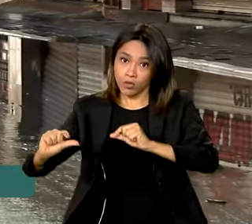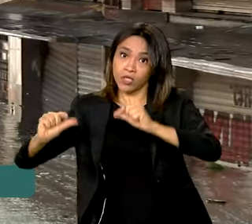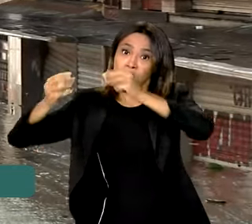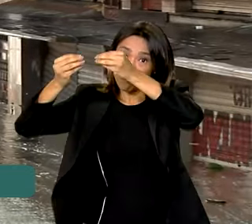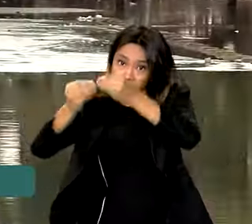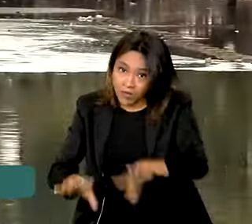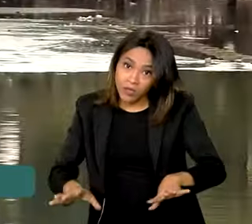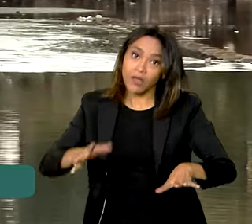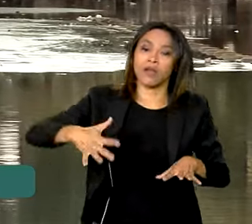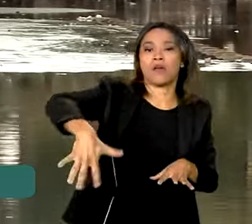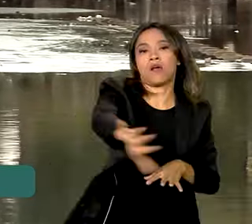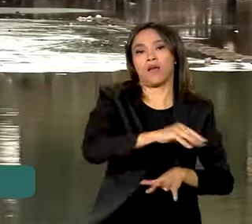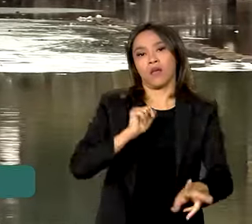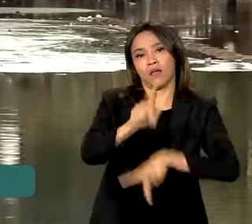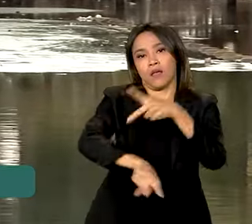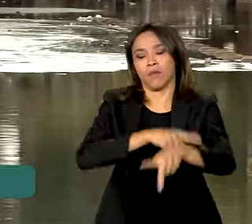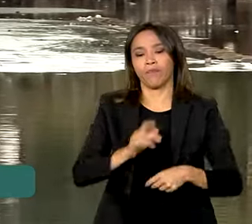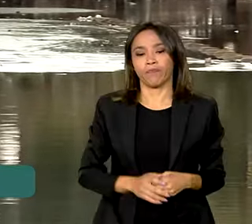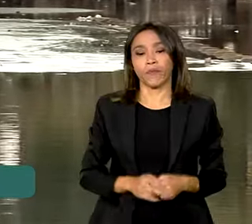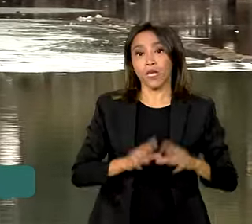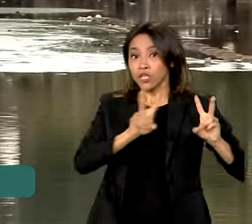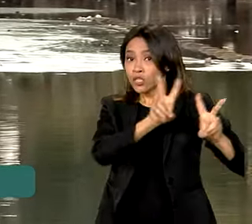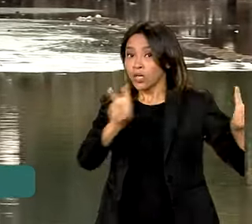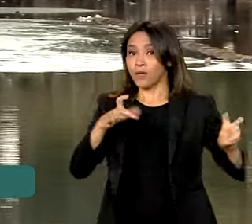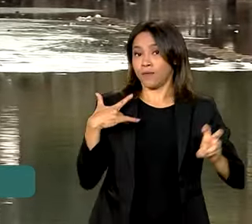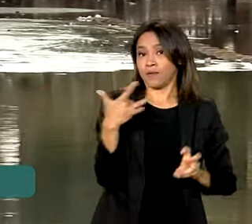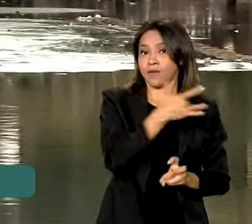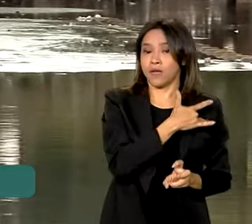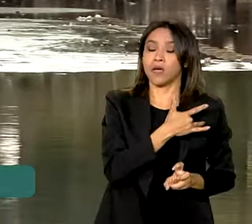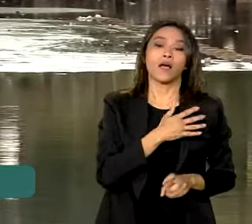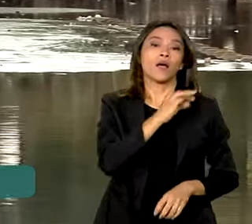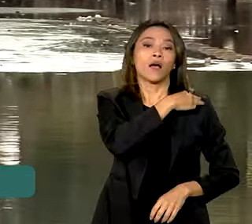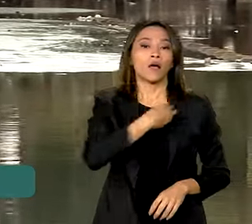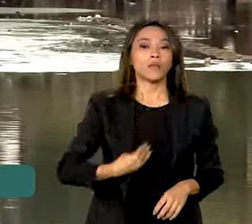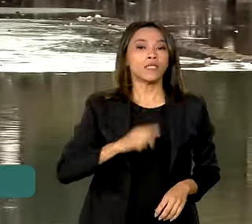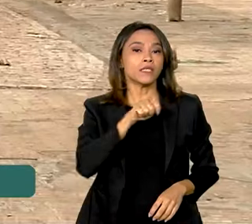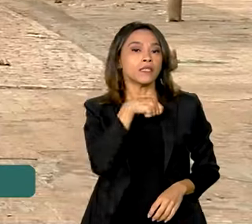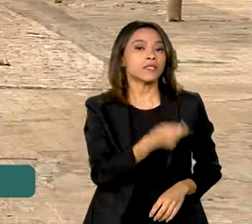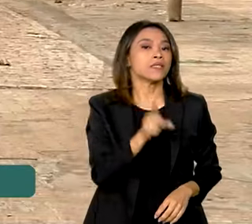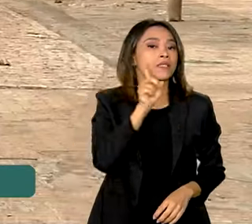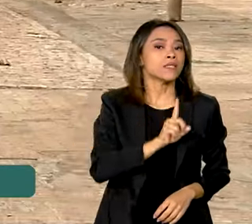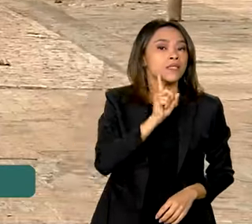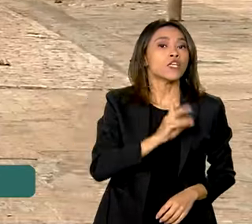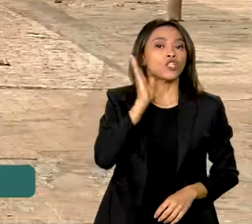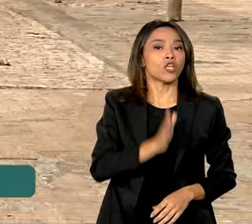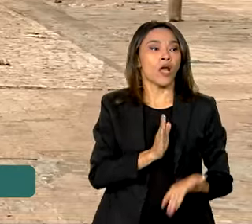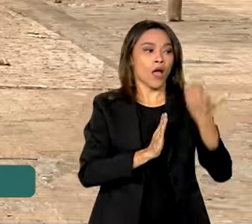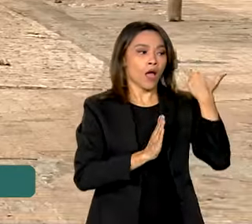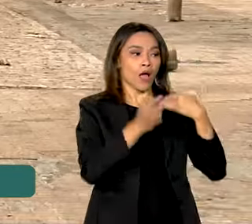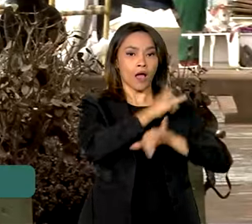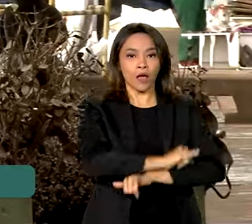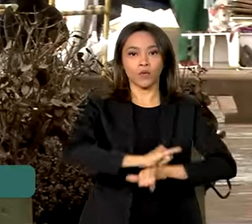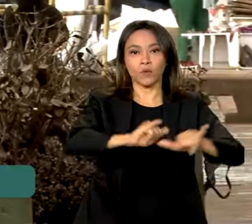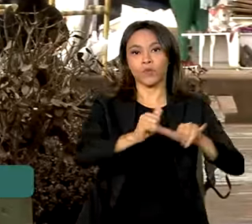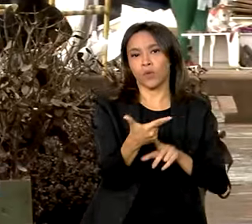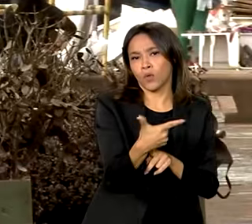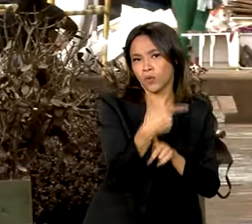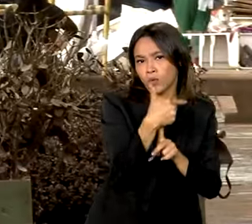população. Para a saúde, a ministra Anísia Trindade anunciou a destinação de mais